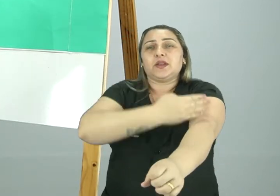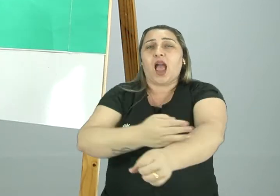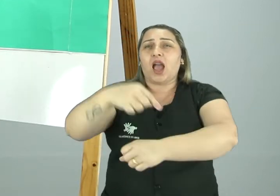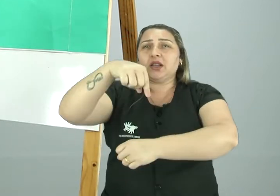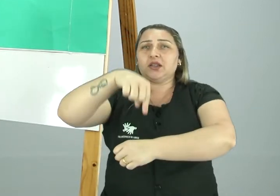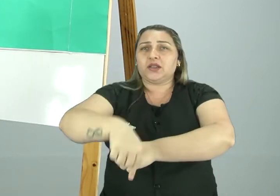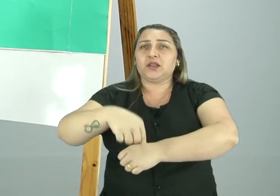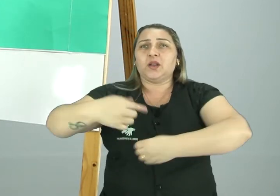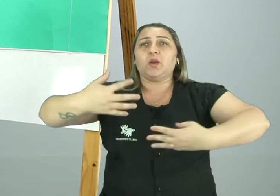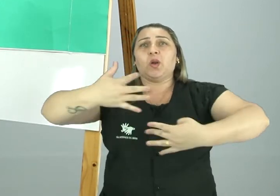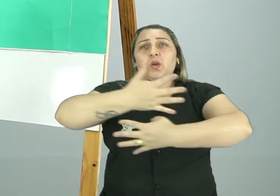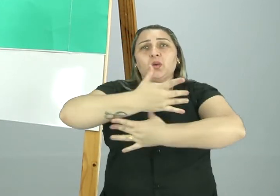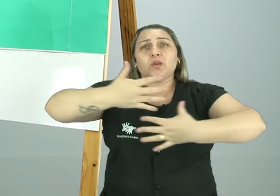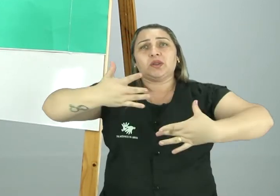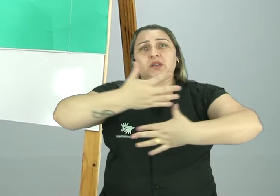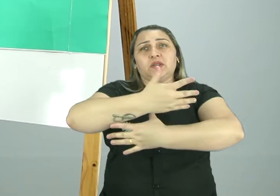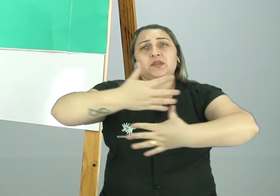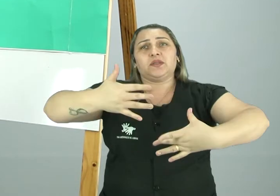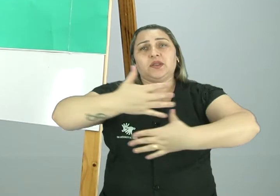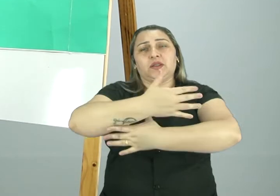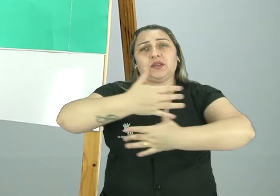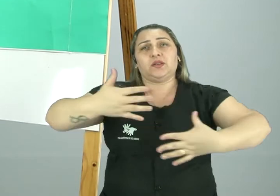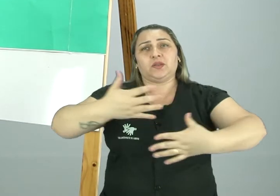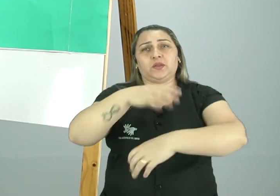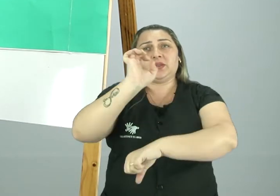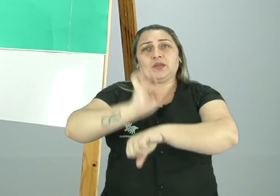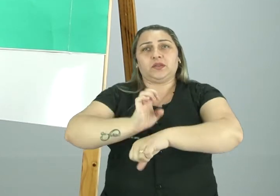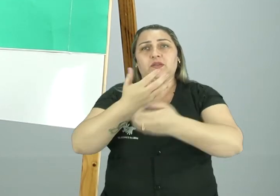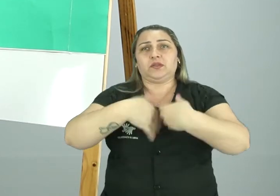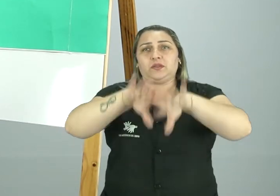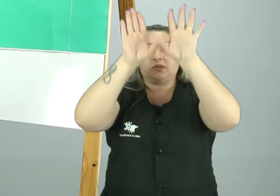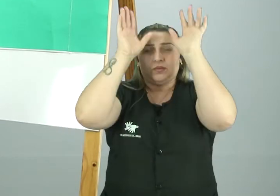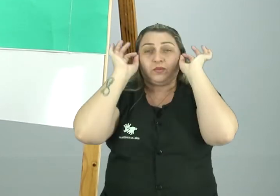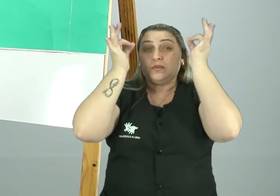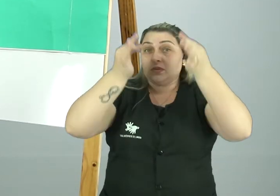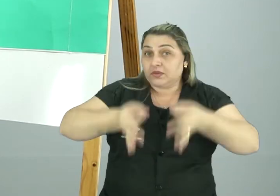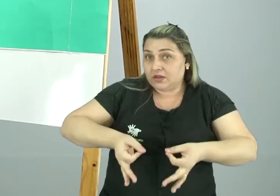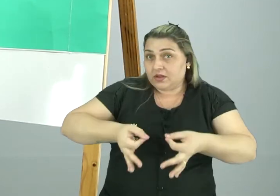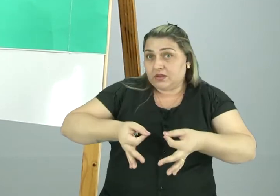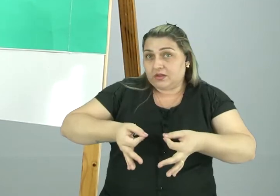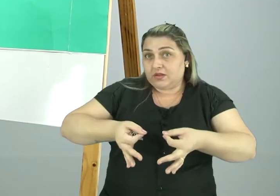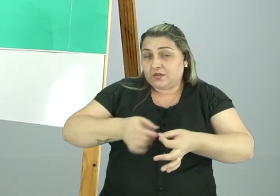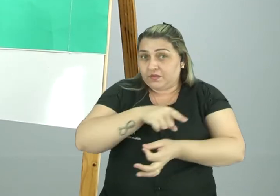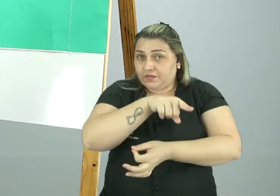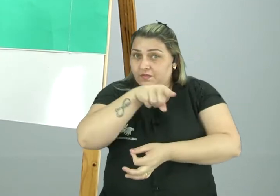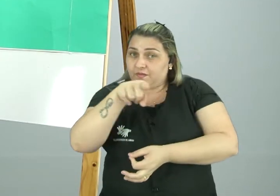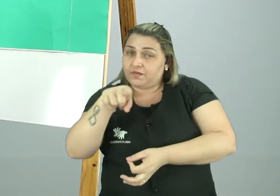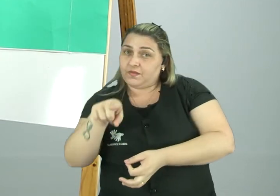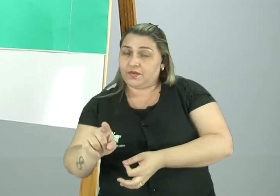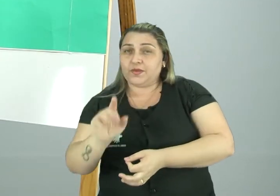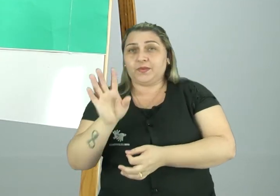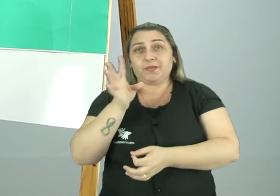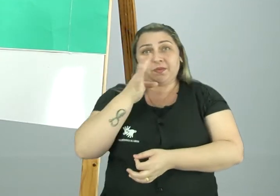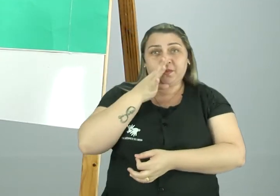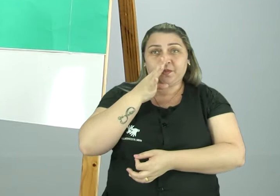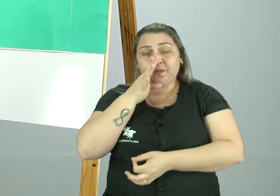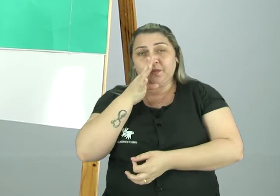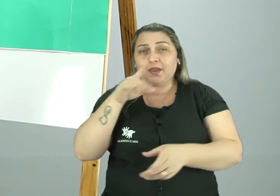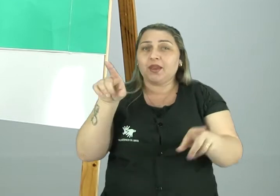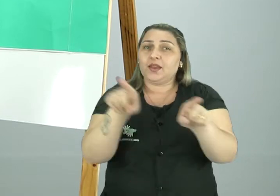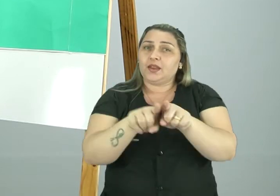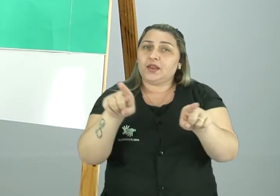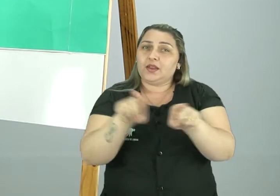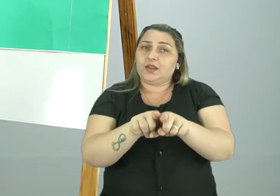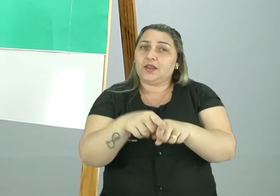Aqui, onde eu moro. Tá? No estado do Acre. Certo? Onde muitos de vocês que estão assistindo também